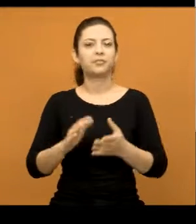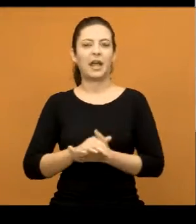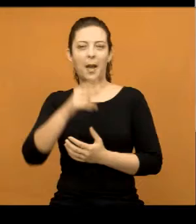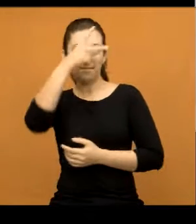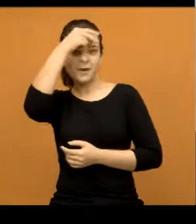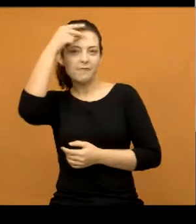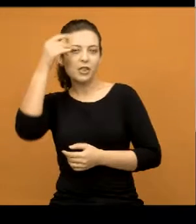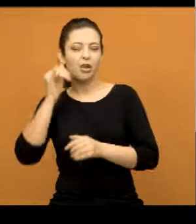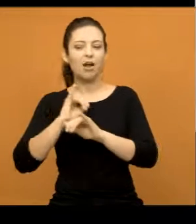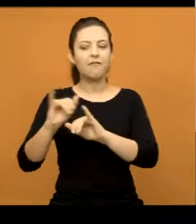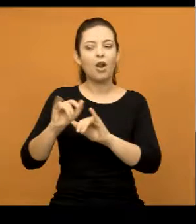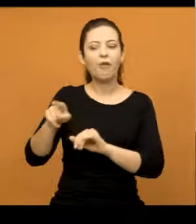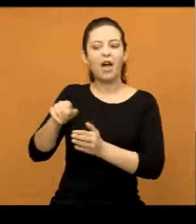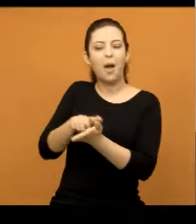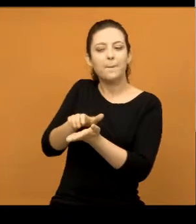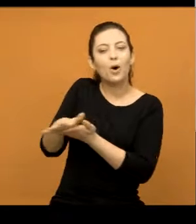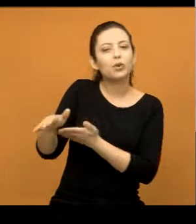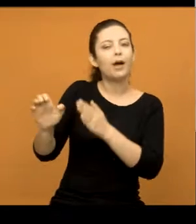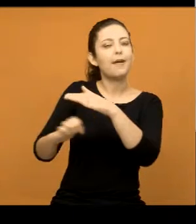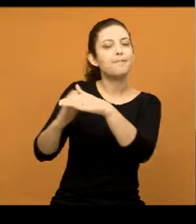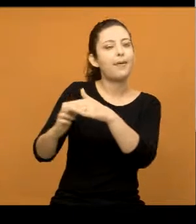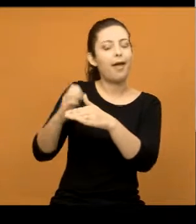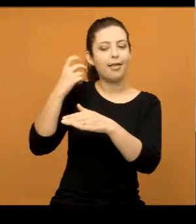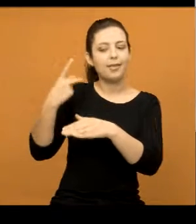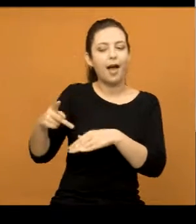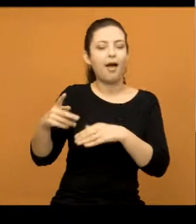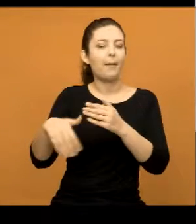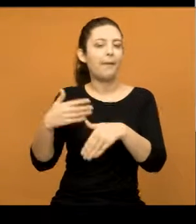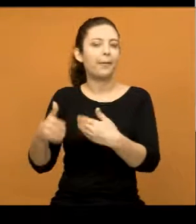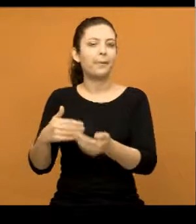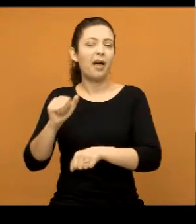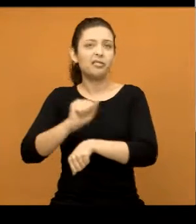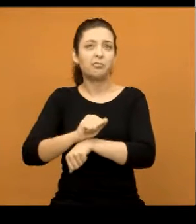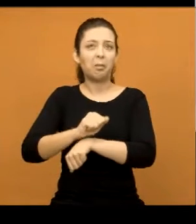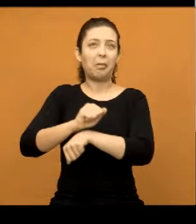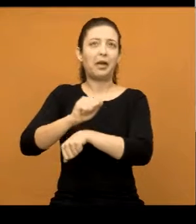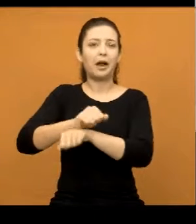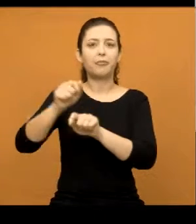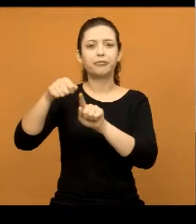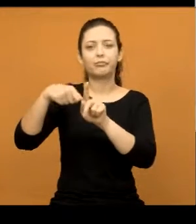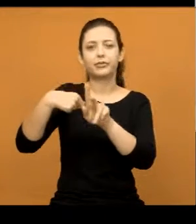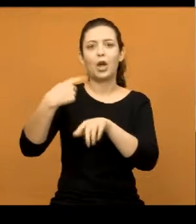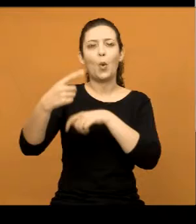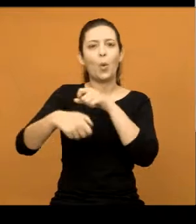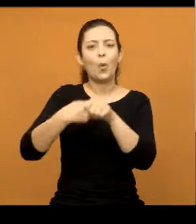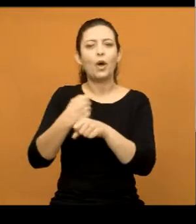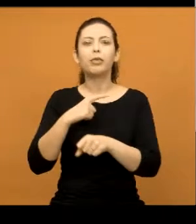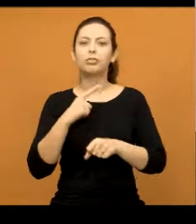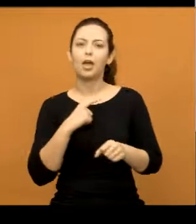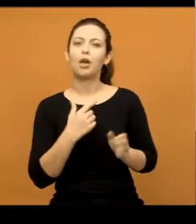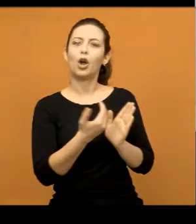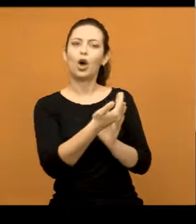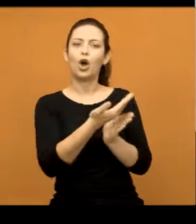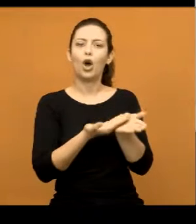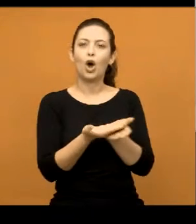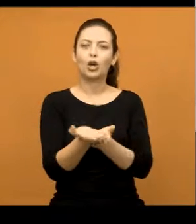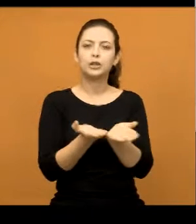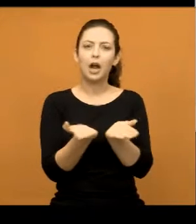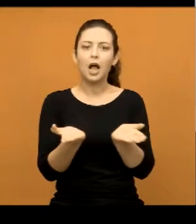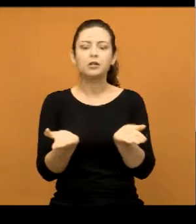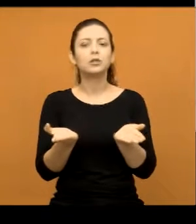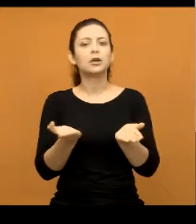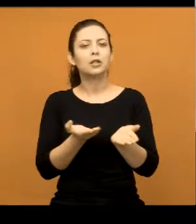que vai punir as empresas, mas também não dá para se esperar muito quando você tem um certame, aonde você precisa